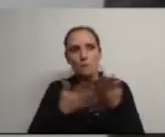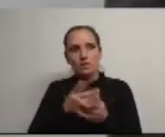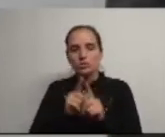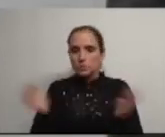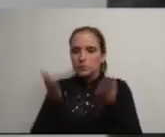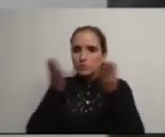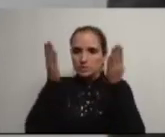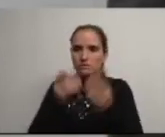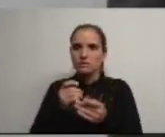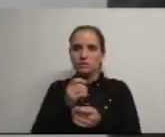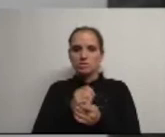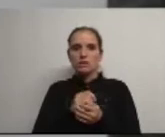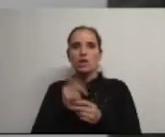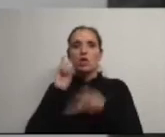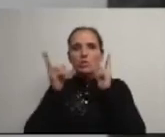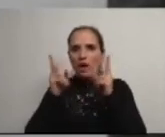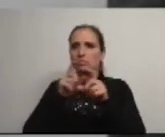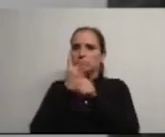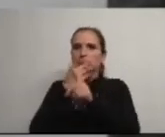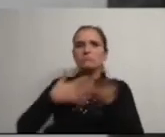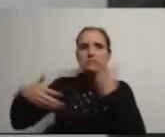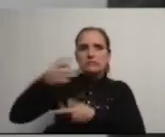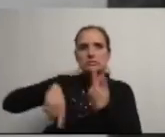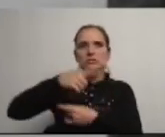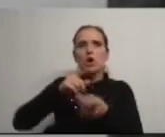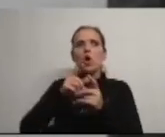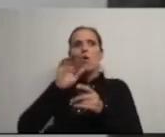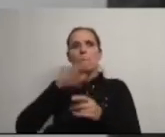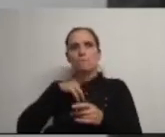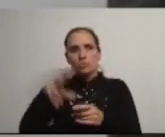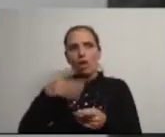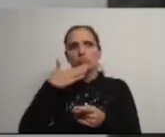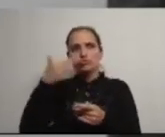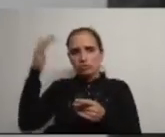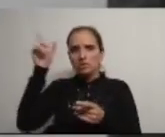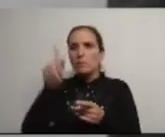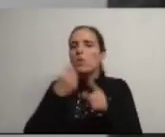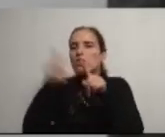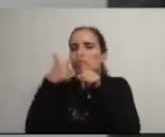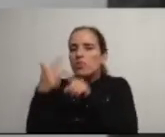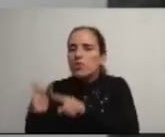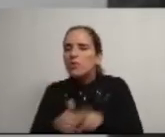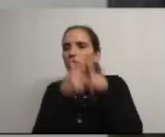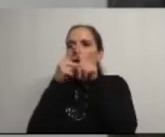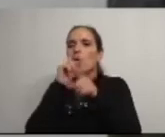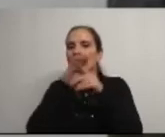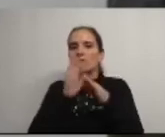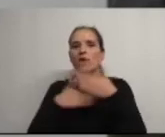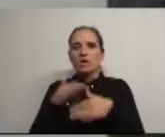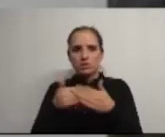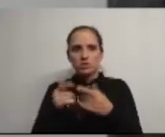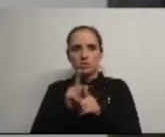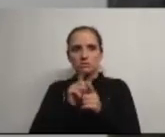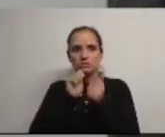promocionais com os industriais e empresários do Conselho, no país e no estrangeiro, dando visibilidade ao que se produz em torno de um conceito que é a